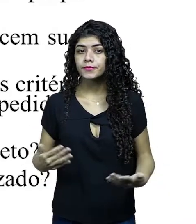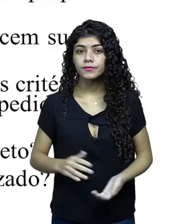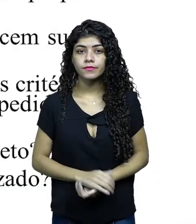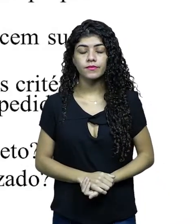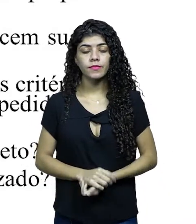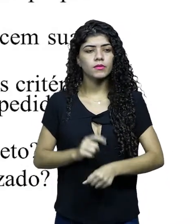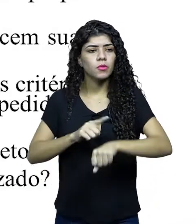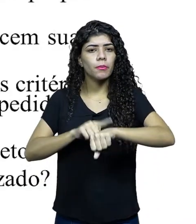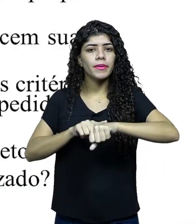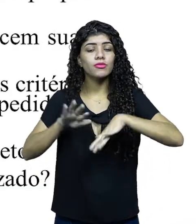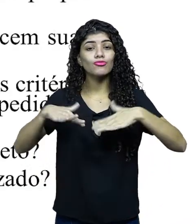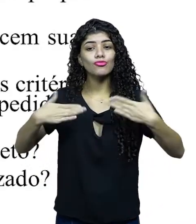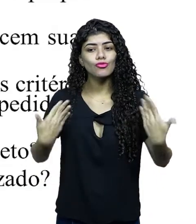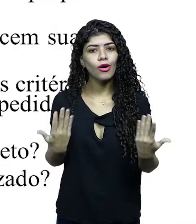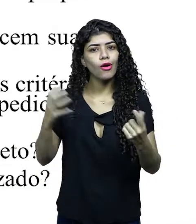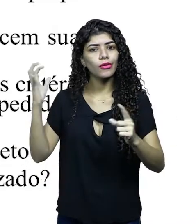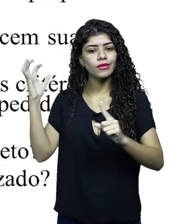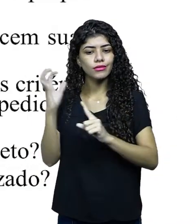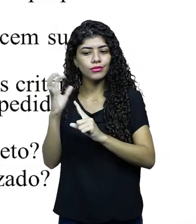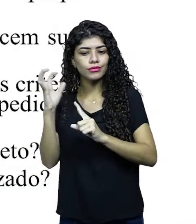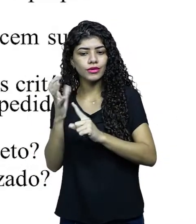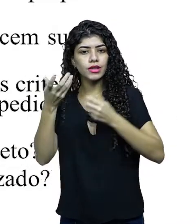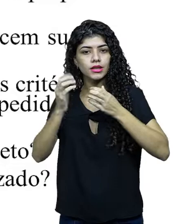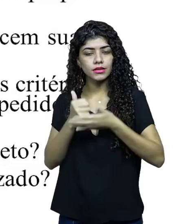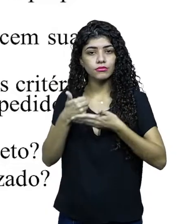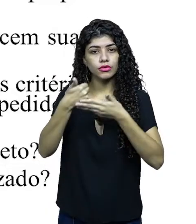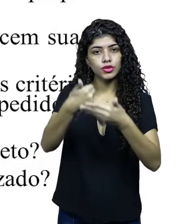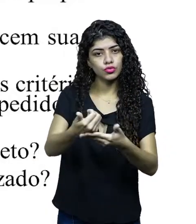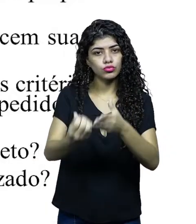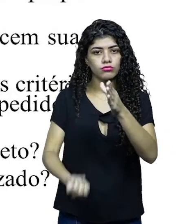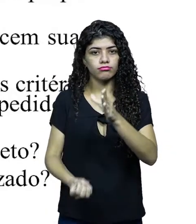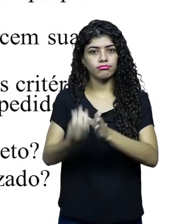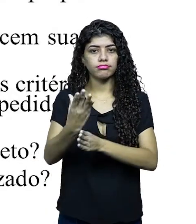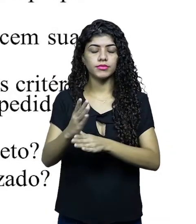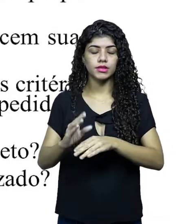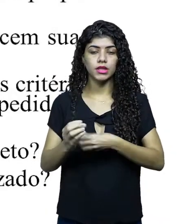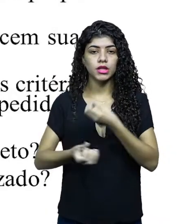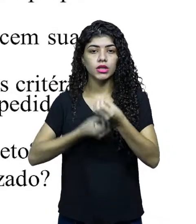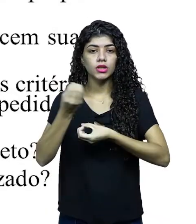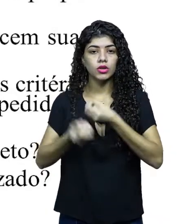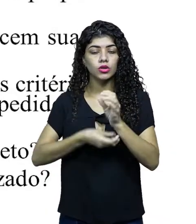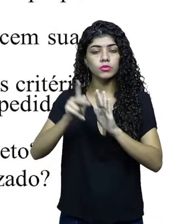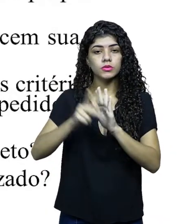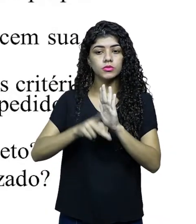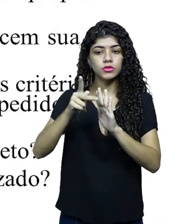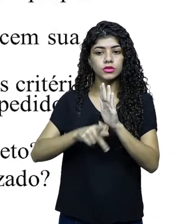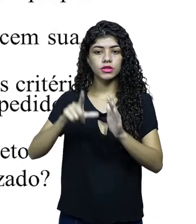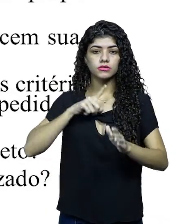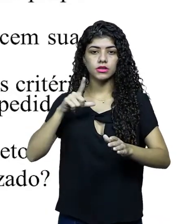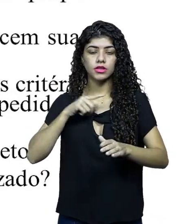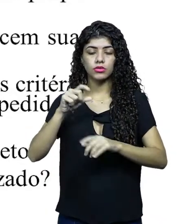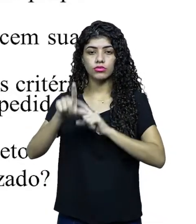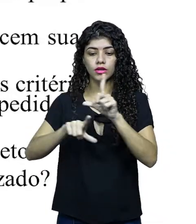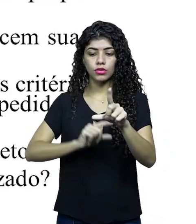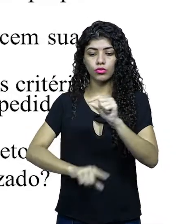Que circunstâncias favorecem sua execução? Como o projeto atende aos critérios de seleção